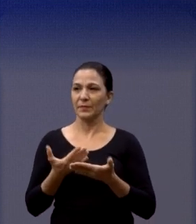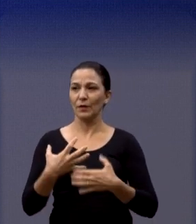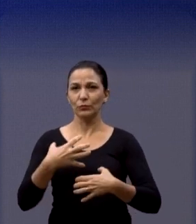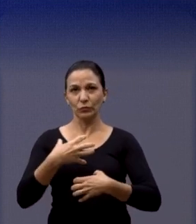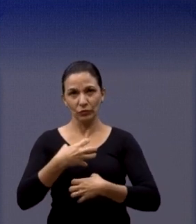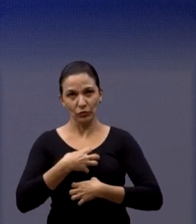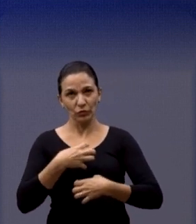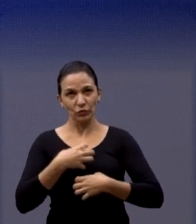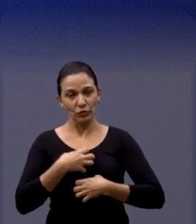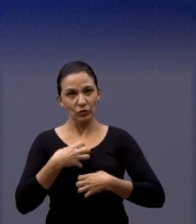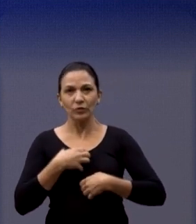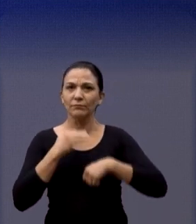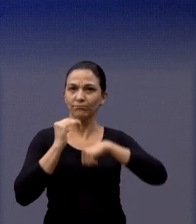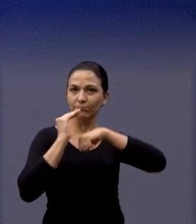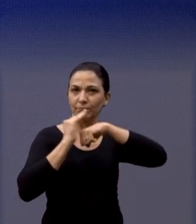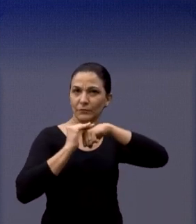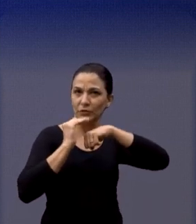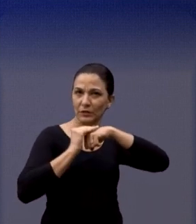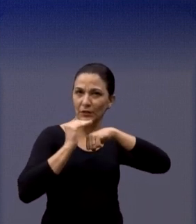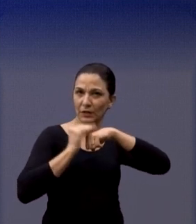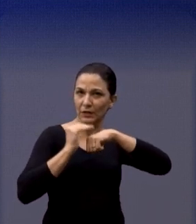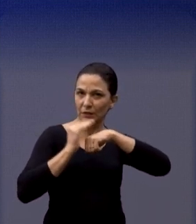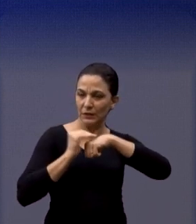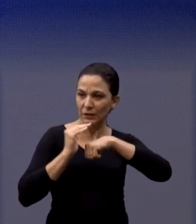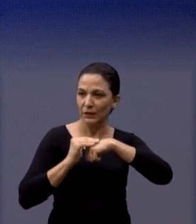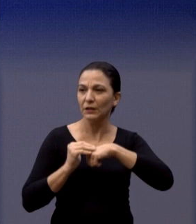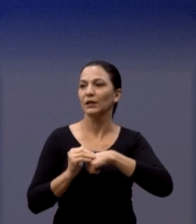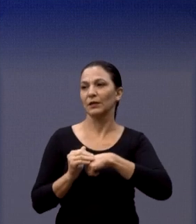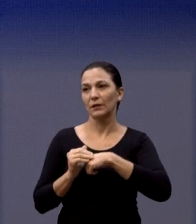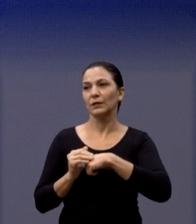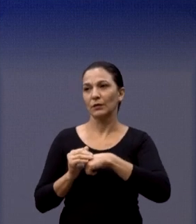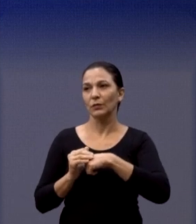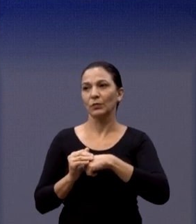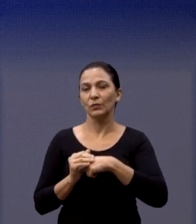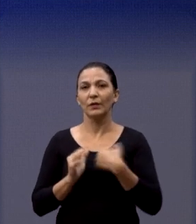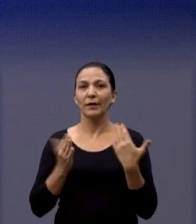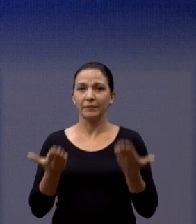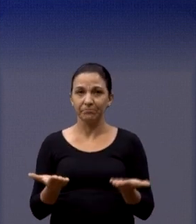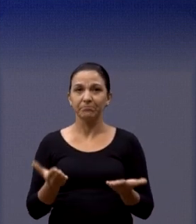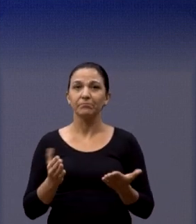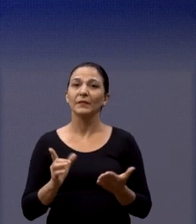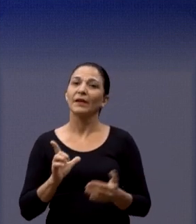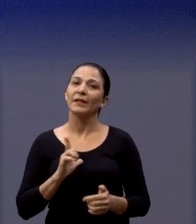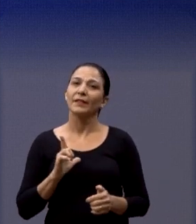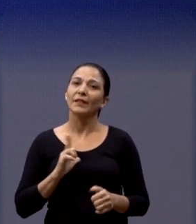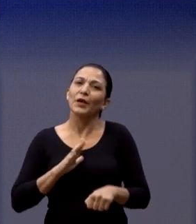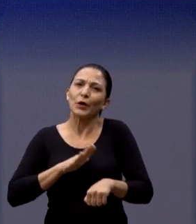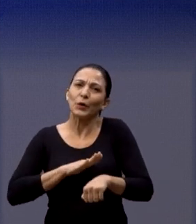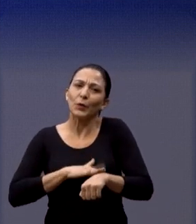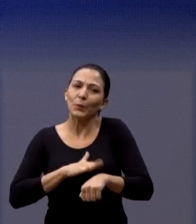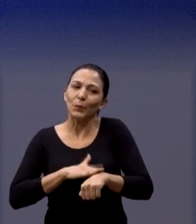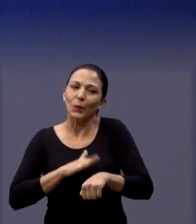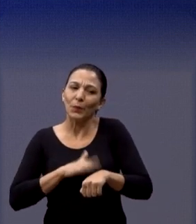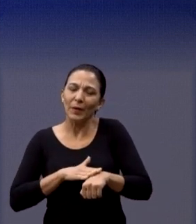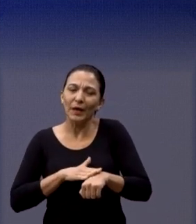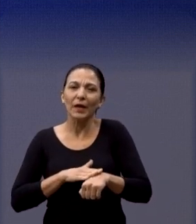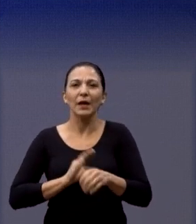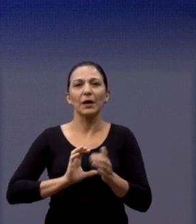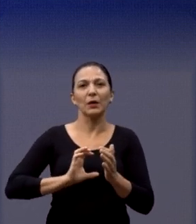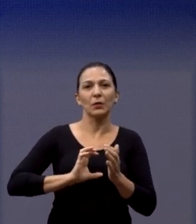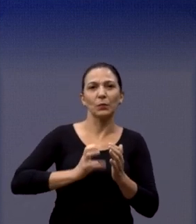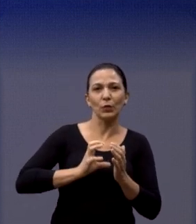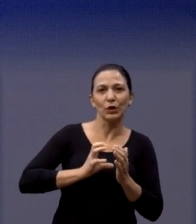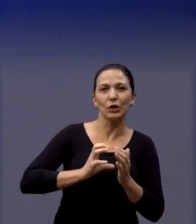cordiabilidade. A gente é muito cordial uns com os outros. É lógico que a gente tem as nossas posições